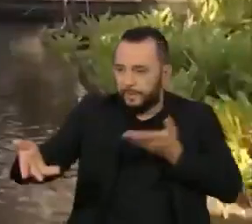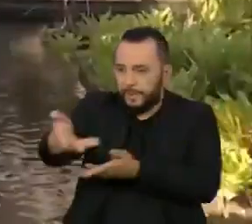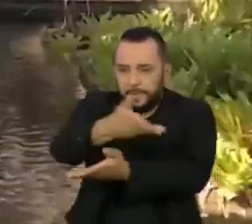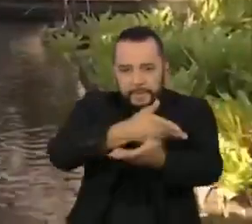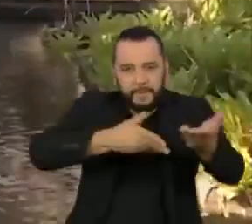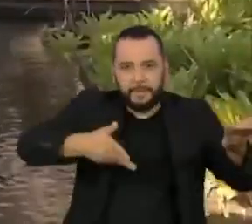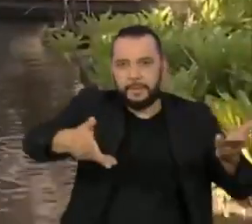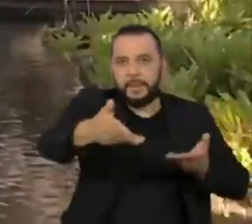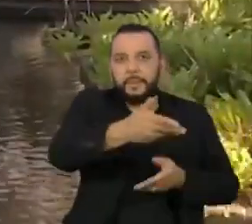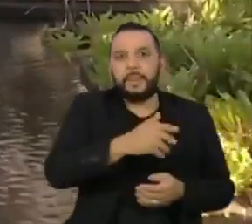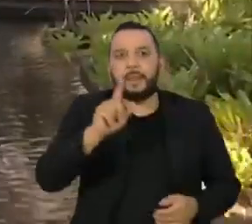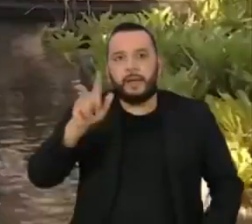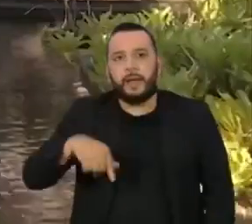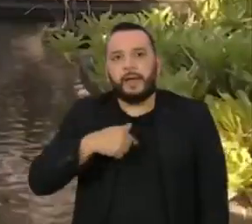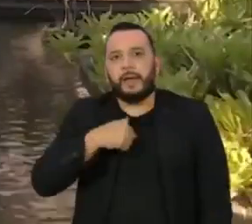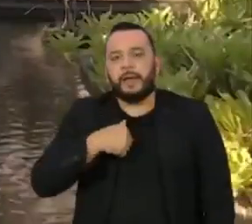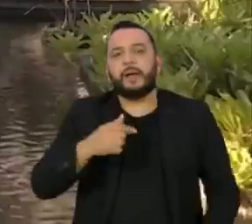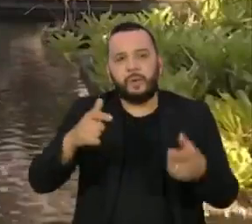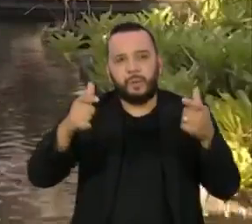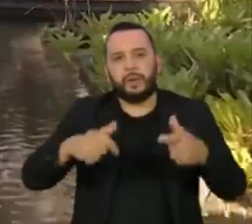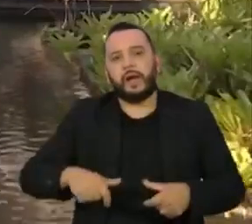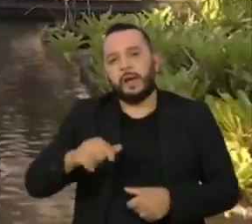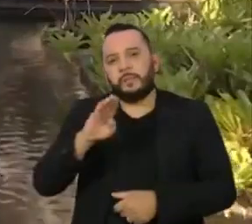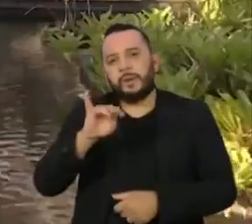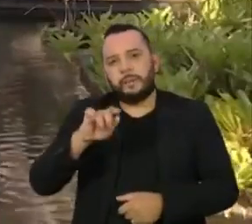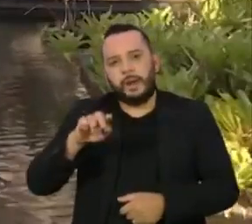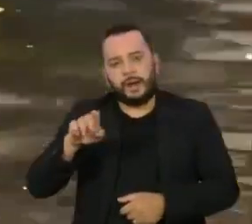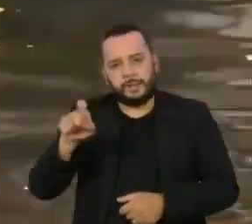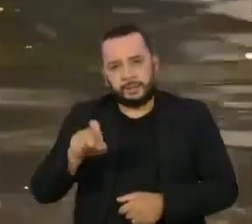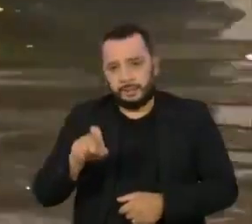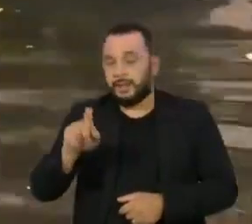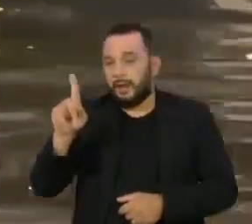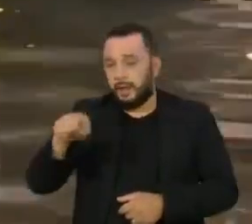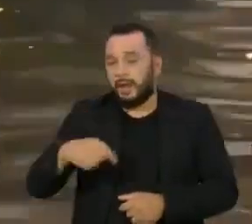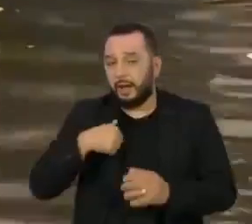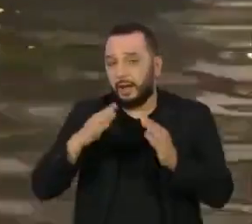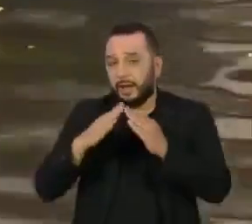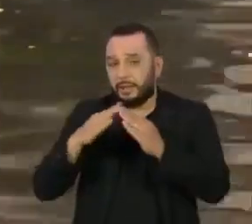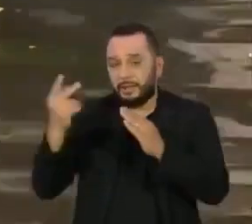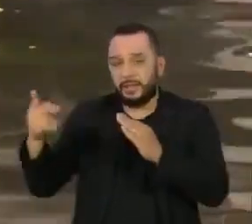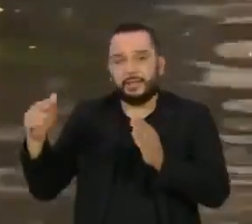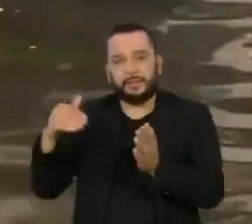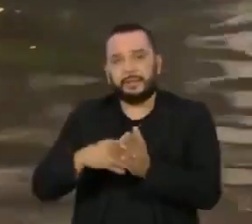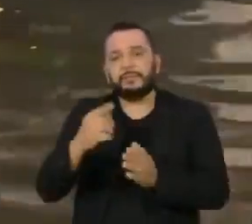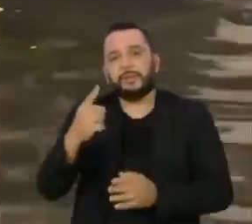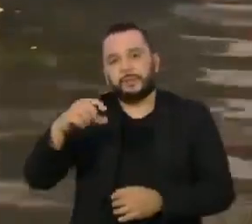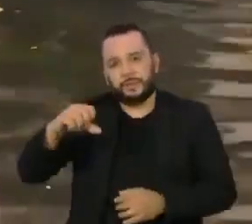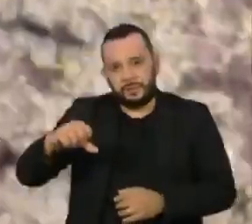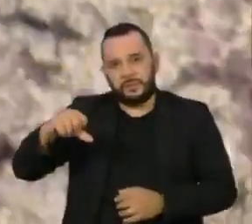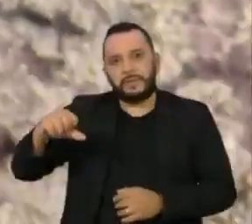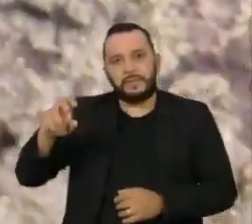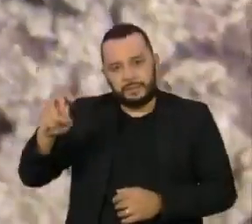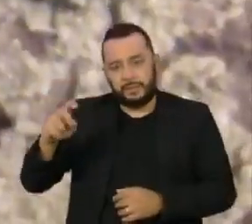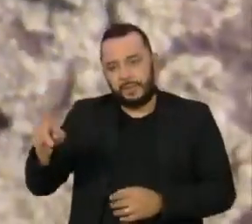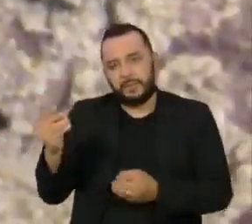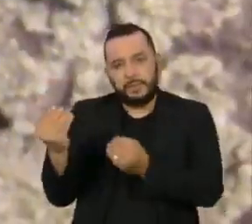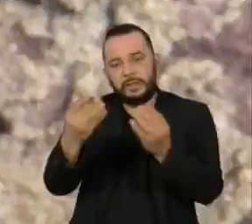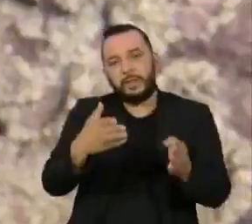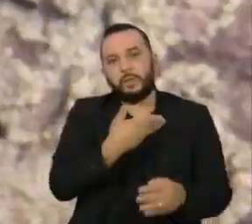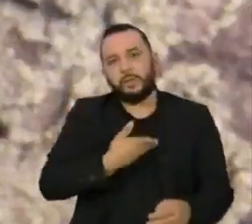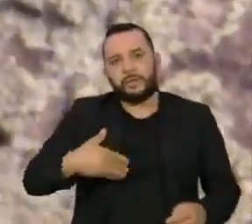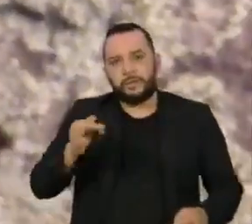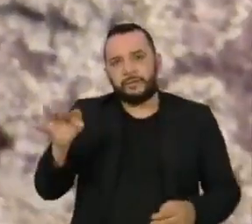O sítio que leva o nome de Burle Marx foi a residência do paisagista até 1985, quando ele a doou ao governo federal. Ele foi